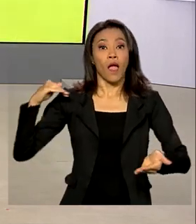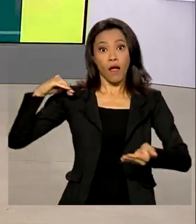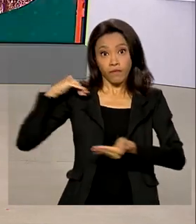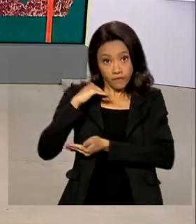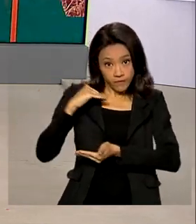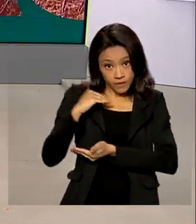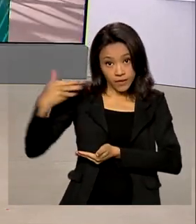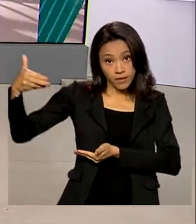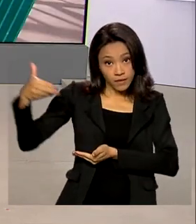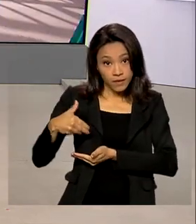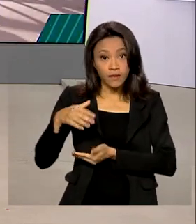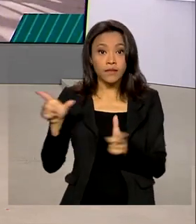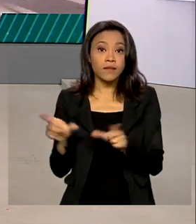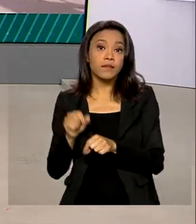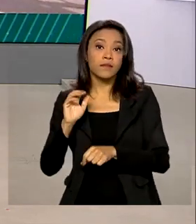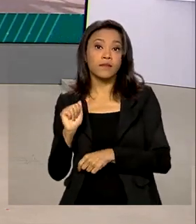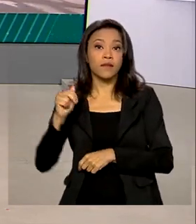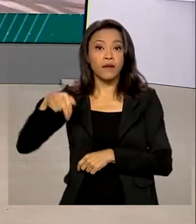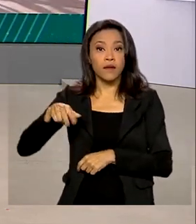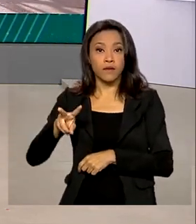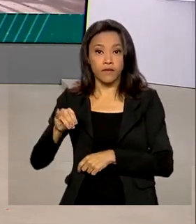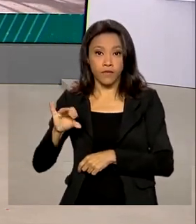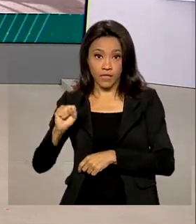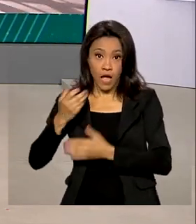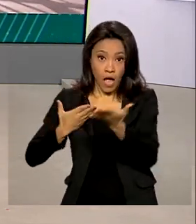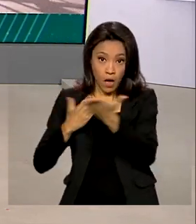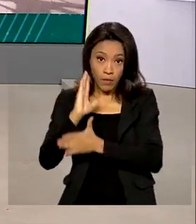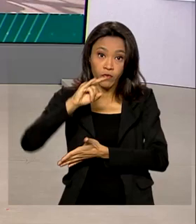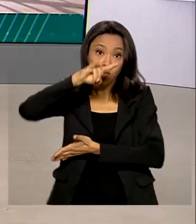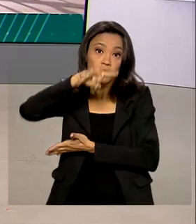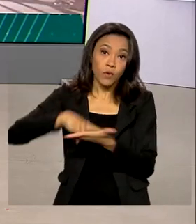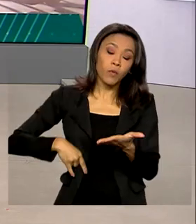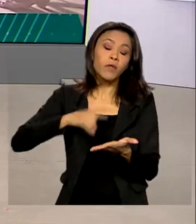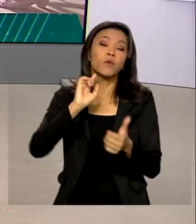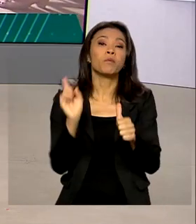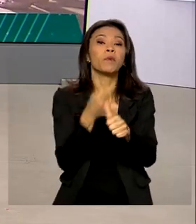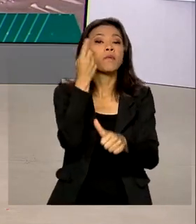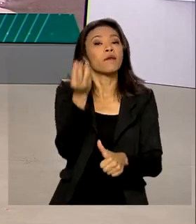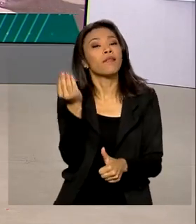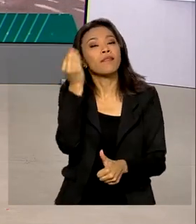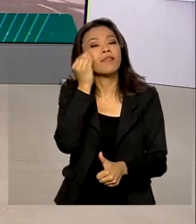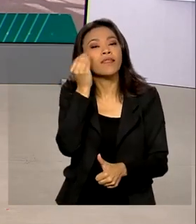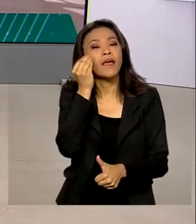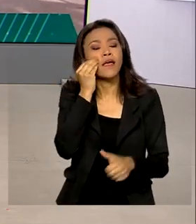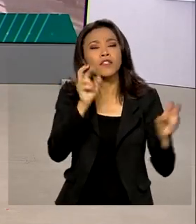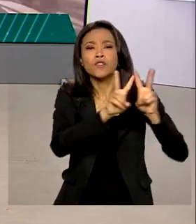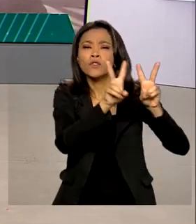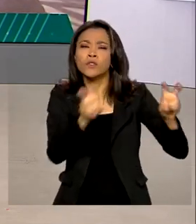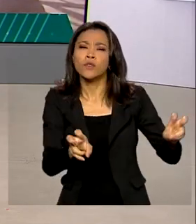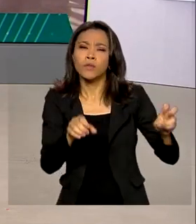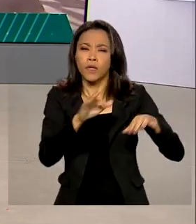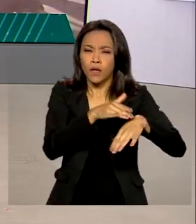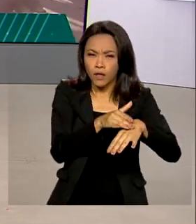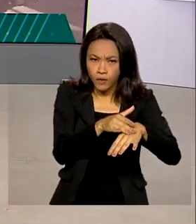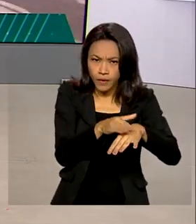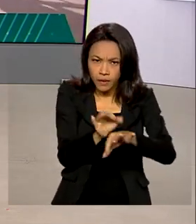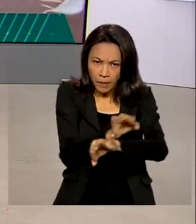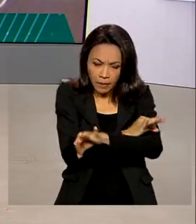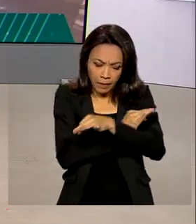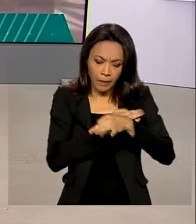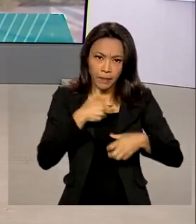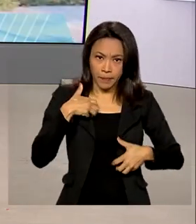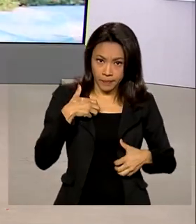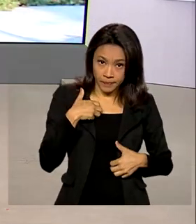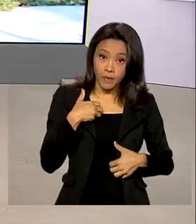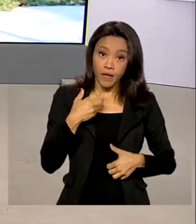Agência Nacional de Vigilância Sanitária, aprovou o registro do primeiro teste para diagnóstico da Monkipox. Vamos conversar ao vivo